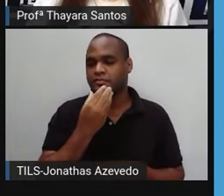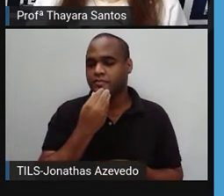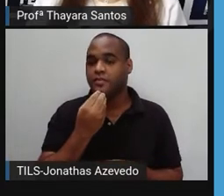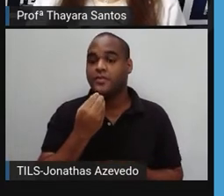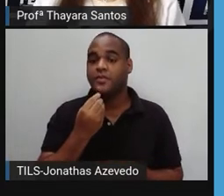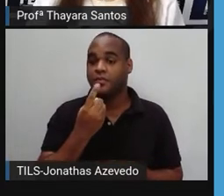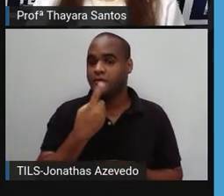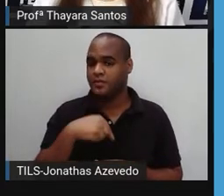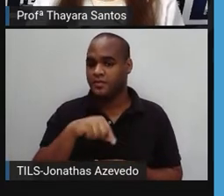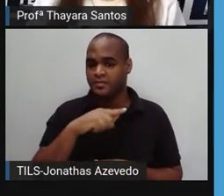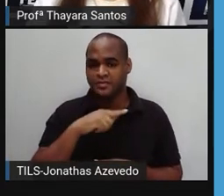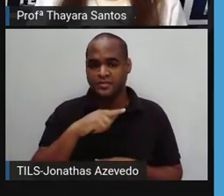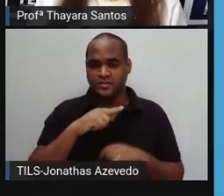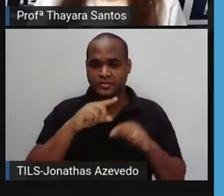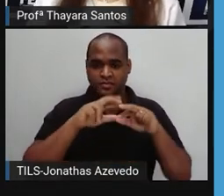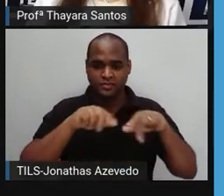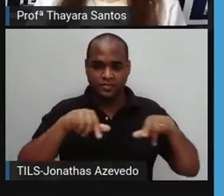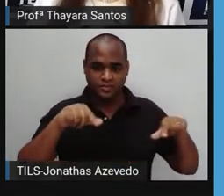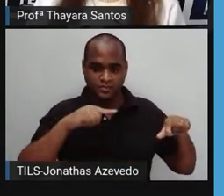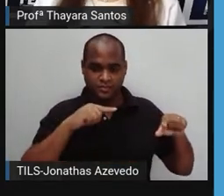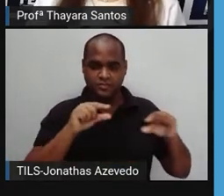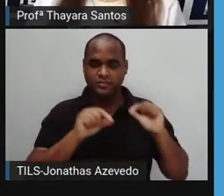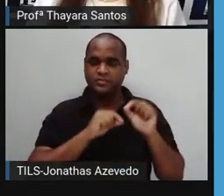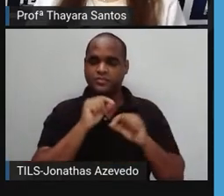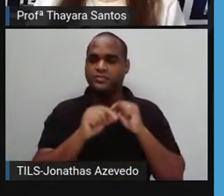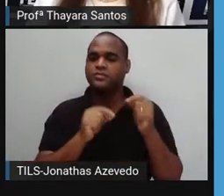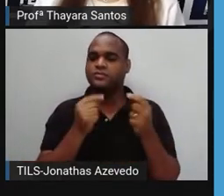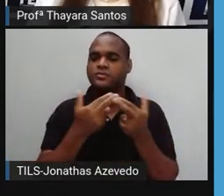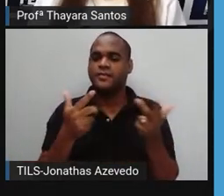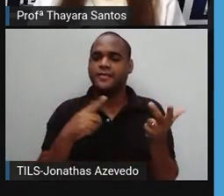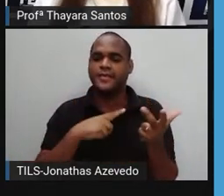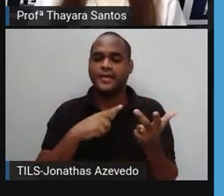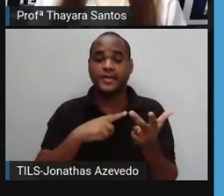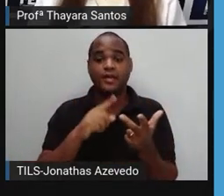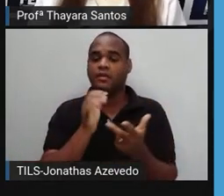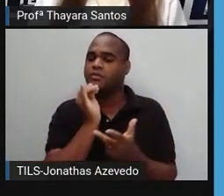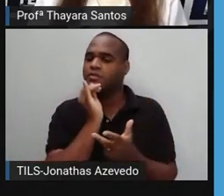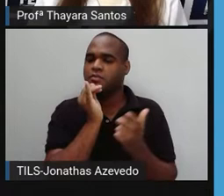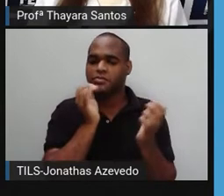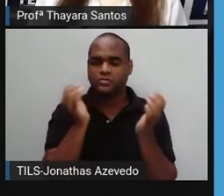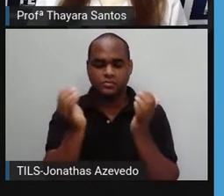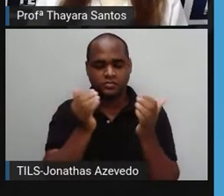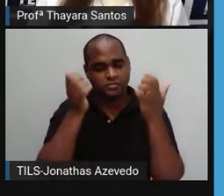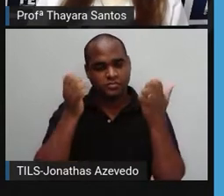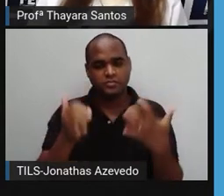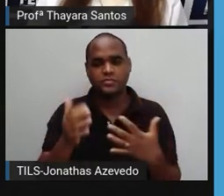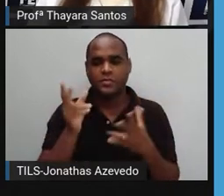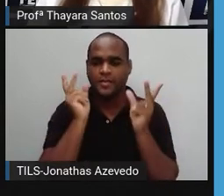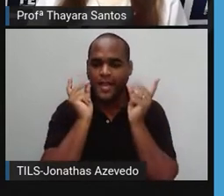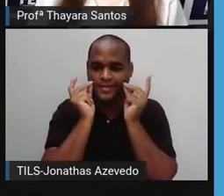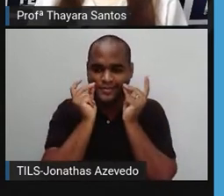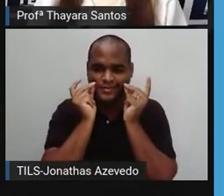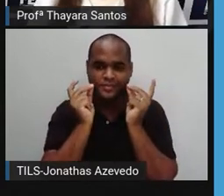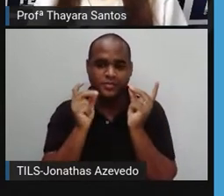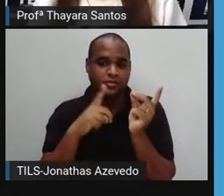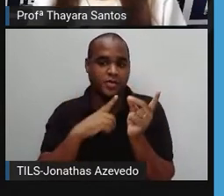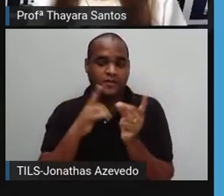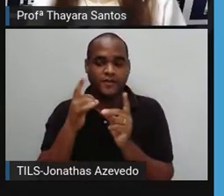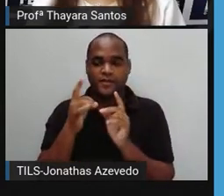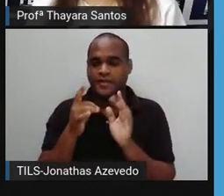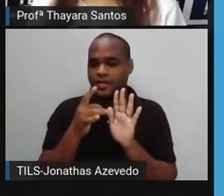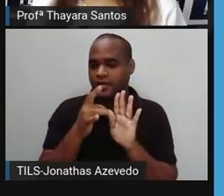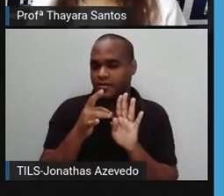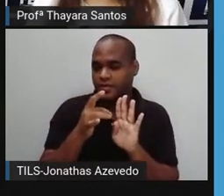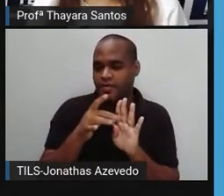tem como produtos sintéticos ou como materiais sintéticos alguns exemplos aí. A gente tem um plástico, a gente tem um vidro,